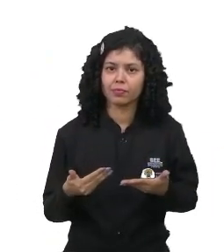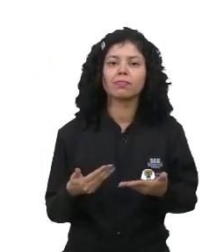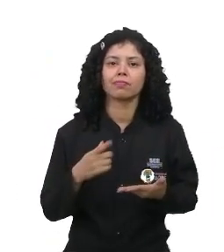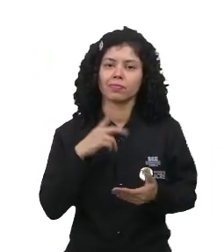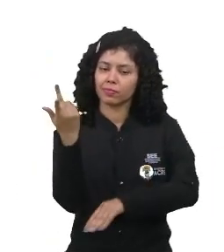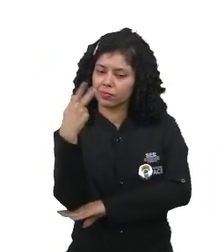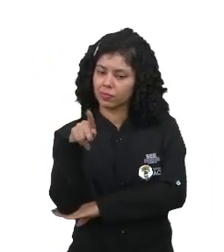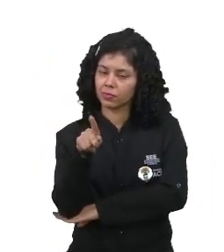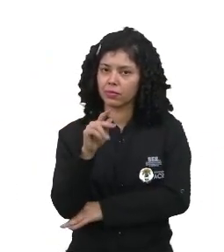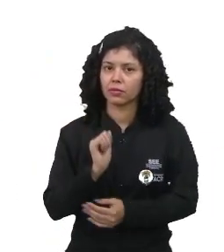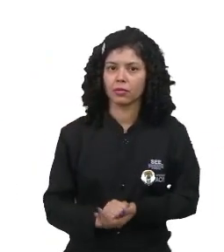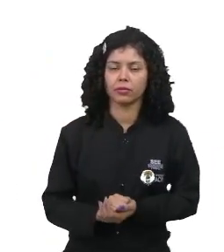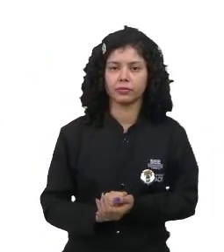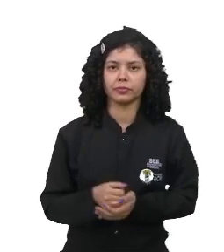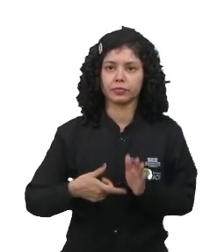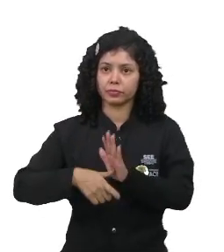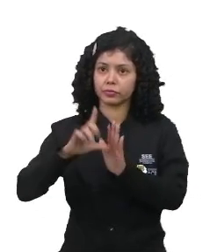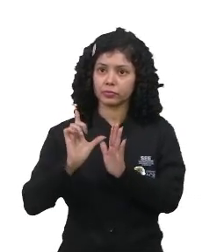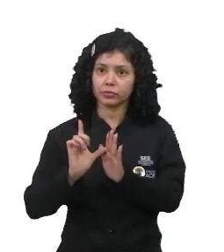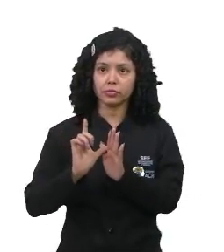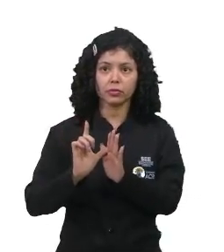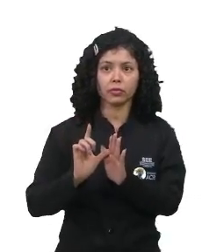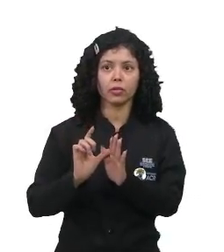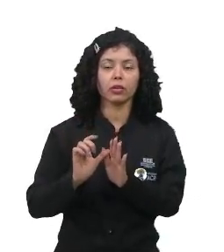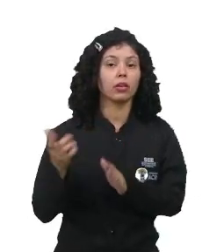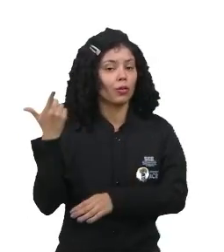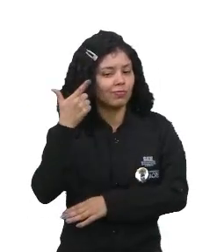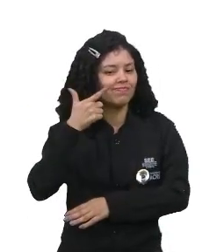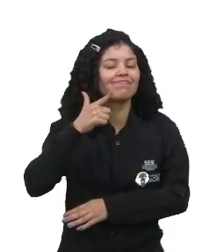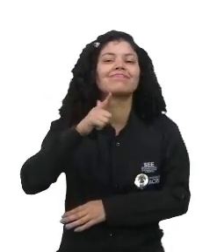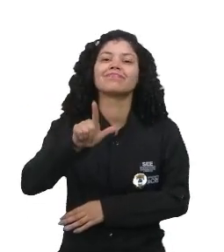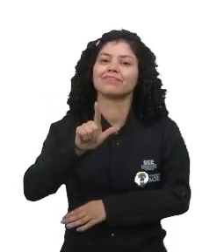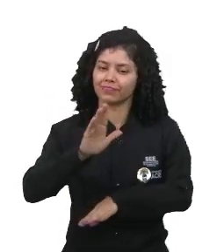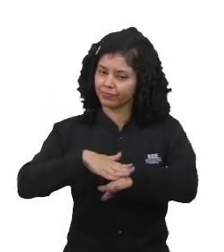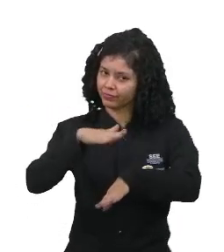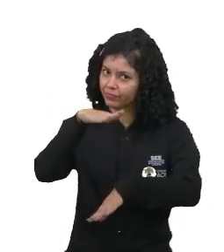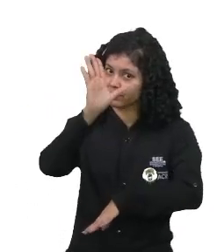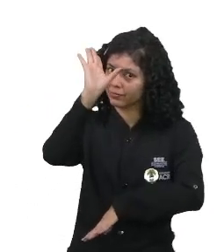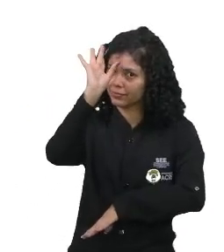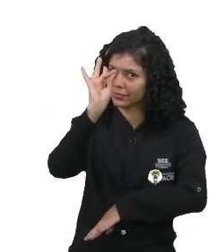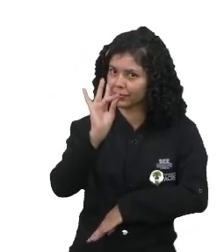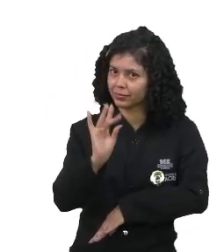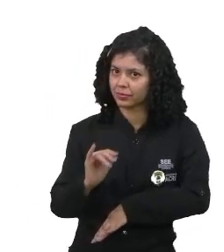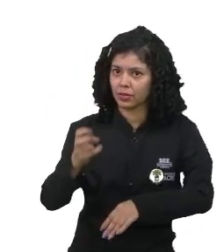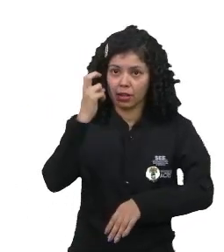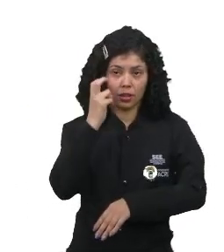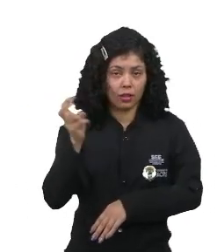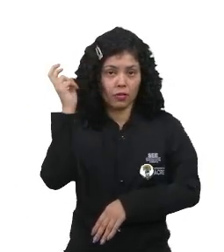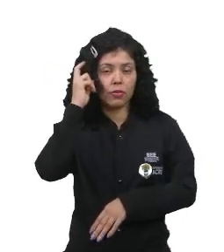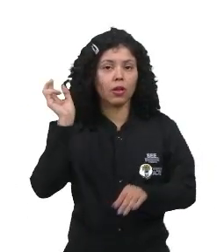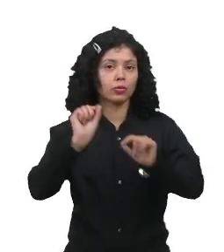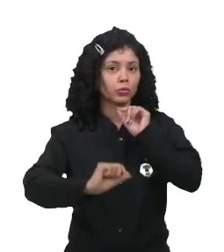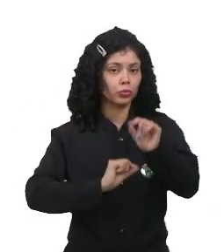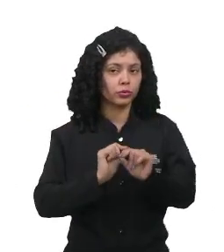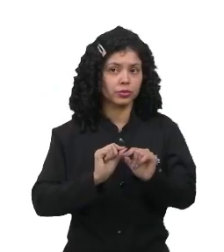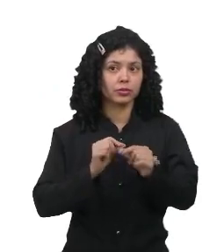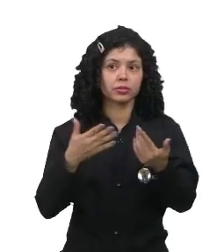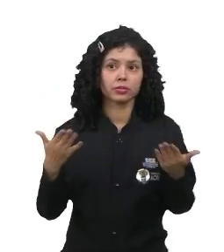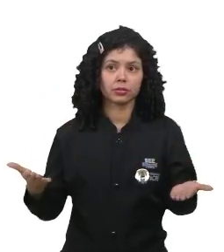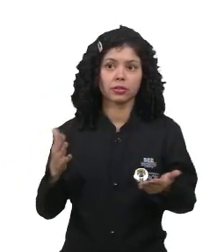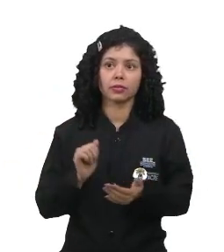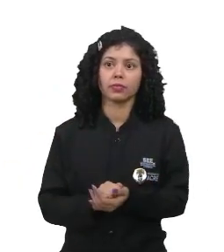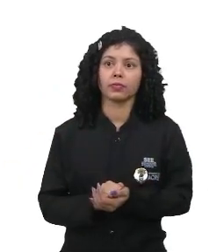Num período agora muito recente de tempo, elas vem ganhando bastante destaque. As inteligências artificiais,